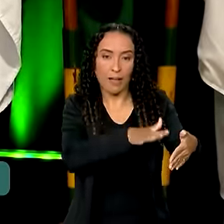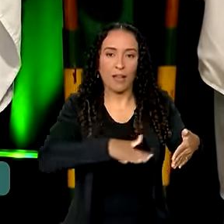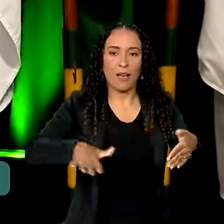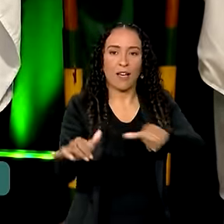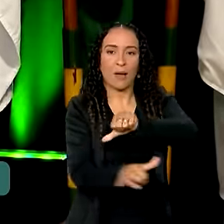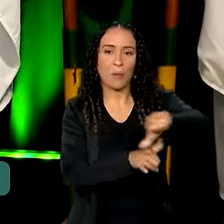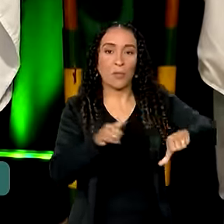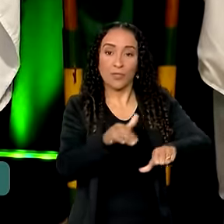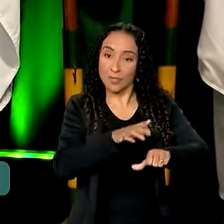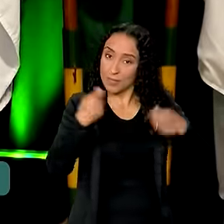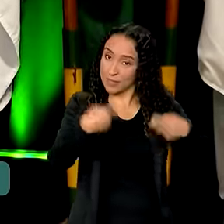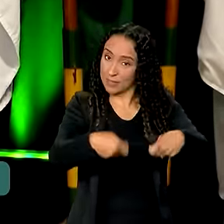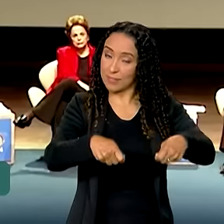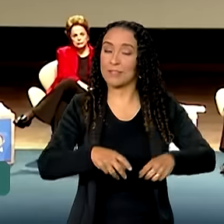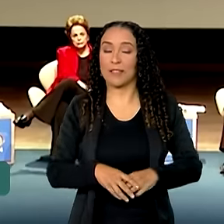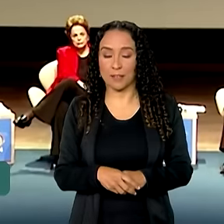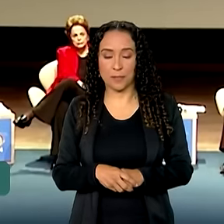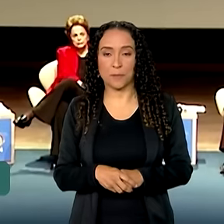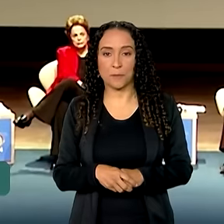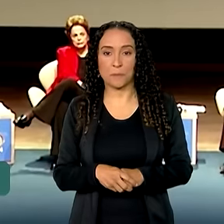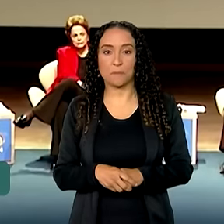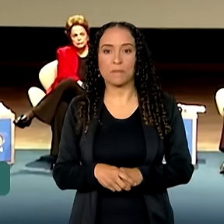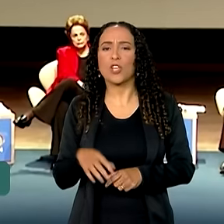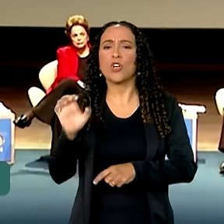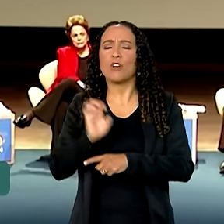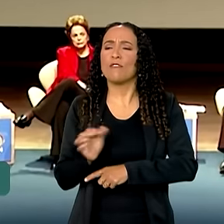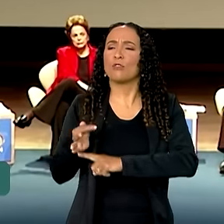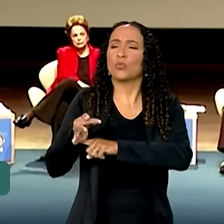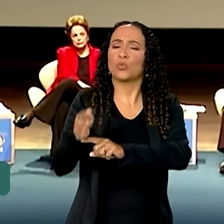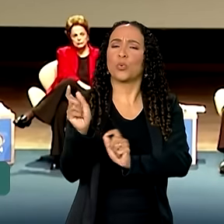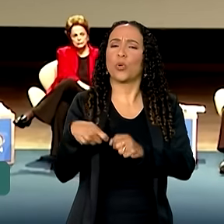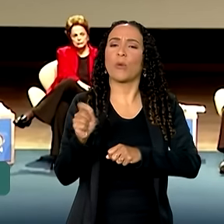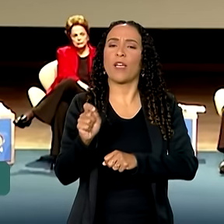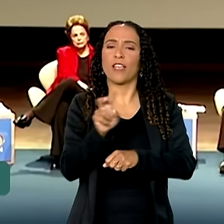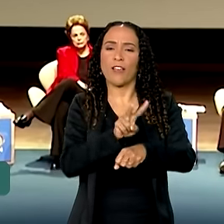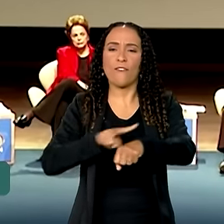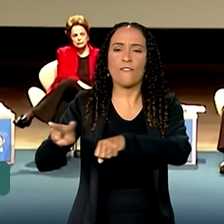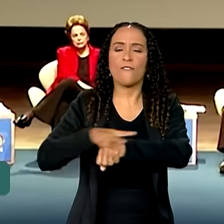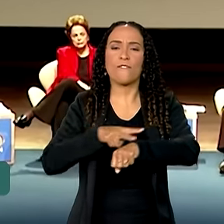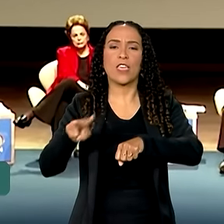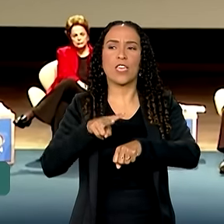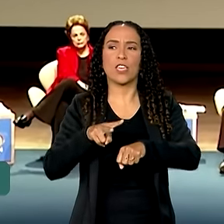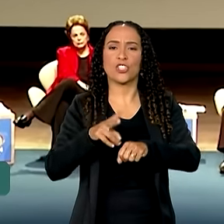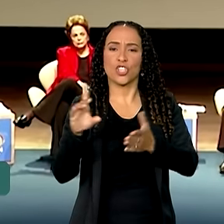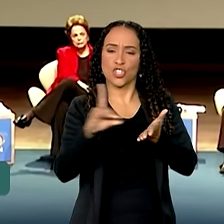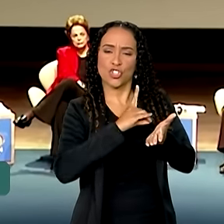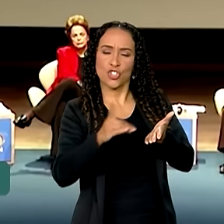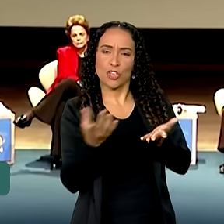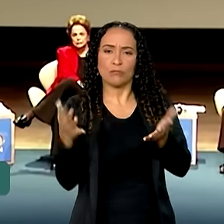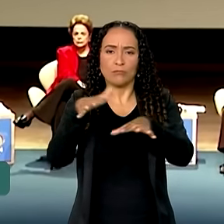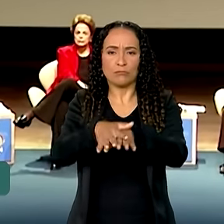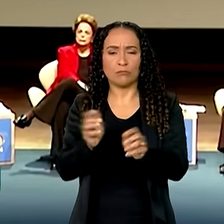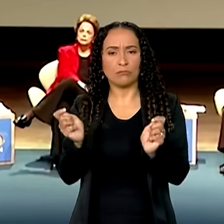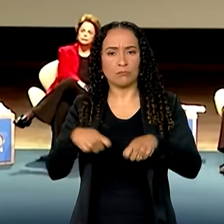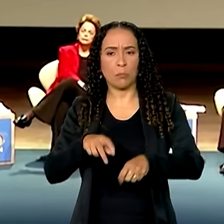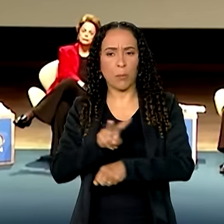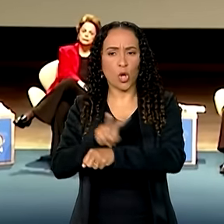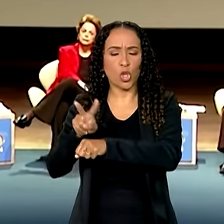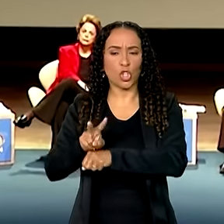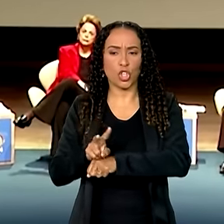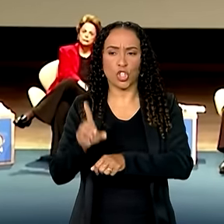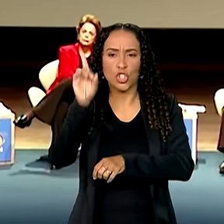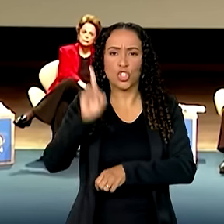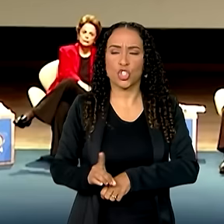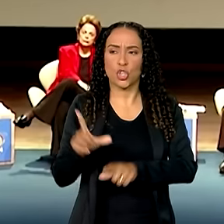mudanças necessárias. O estado do futuro que queremos é verde, digital e inclusivo, protegendo direitos e reduzindo as